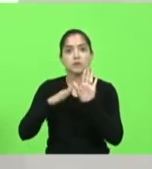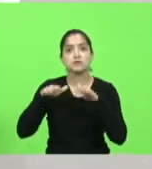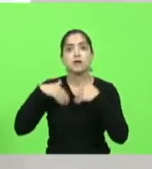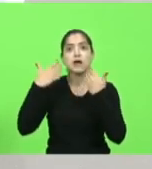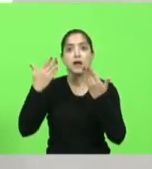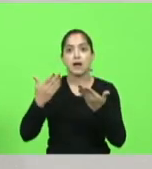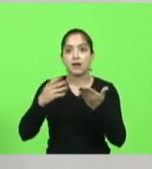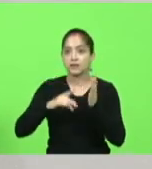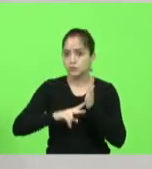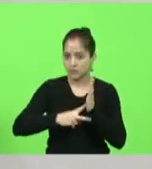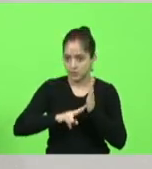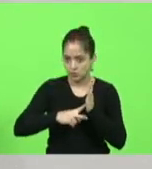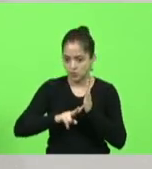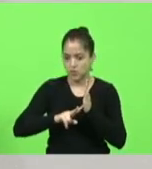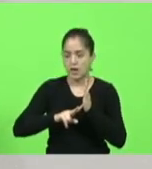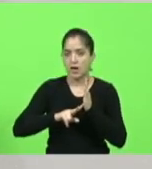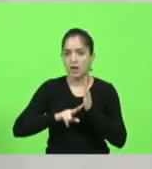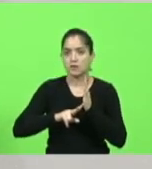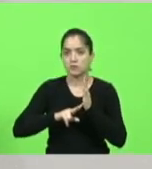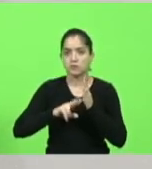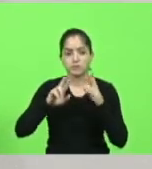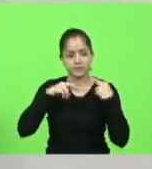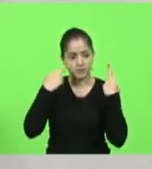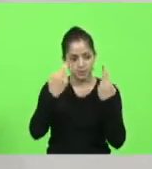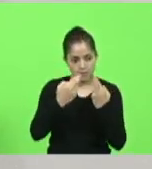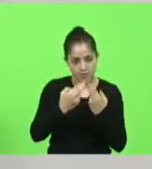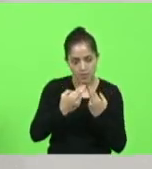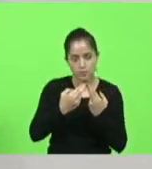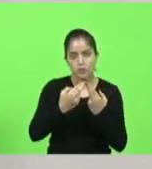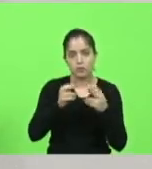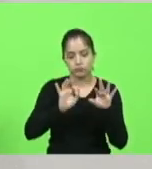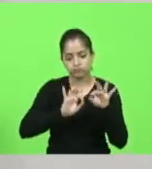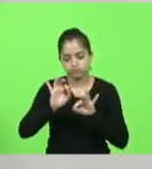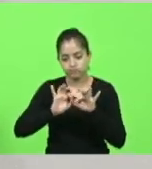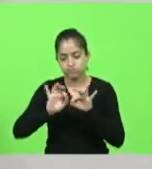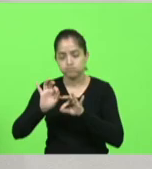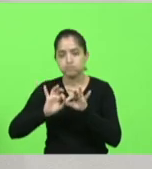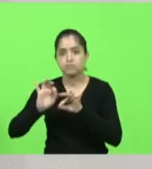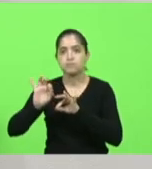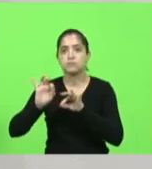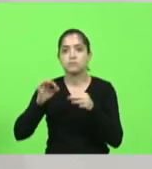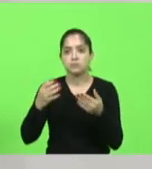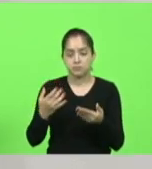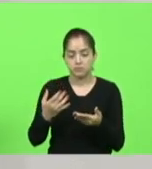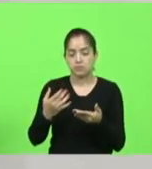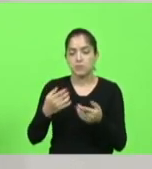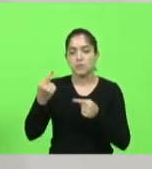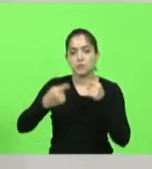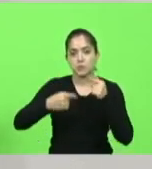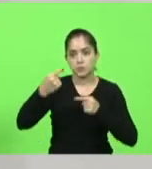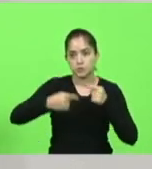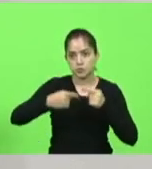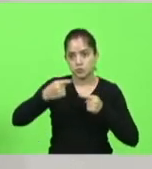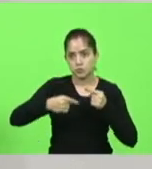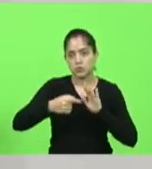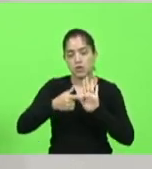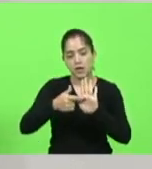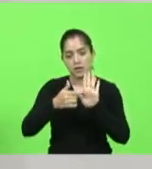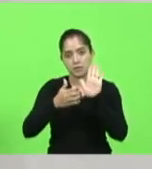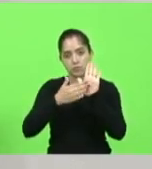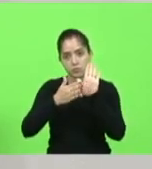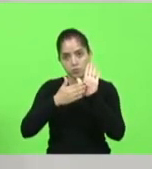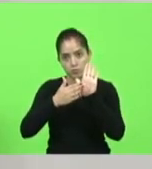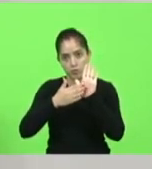sindicatos se reuniram aqui na Assembleia, conseguimos aí com todos discutir, aqui está a proposta do